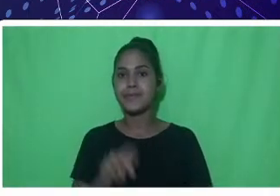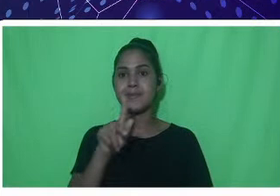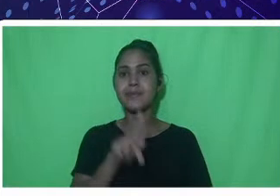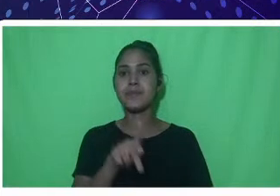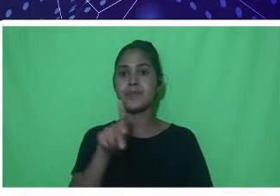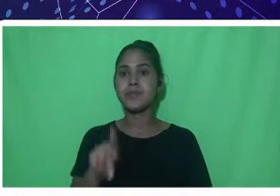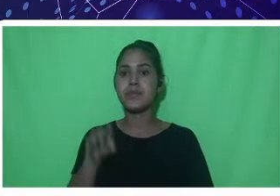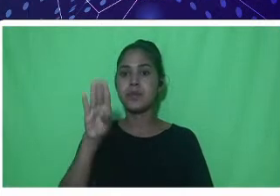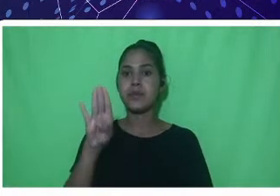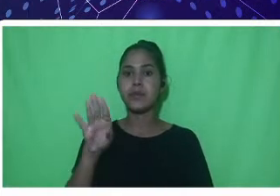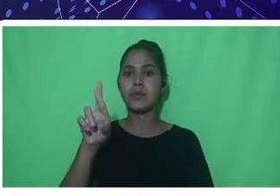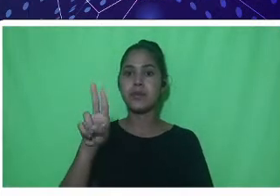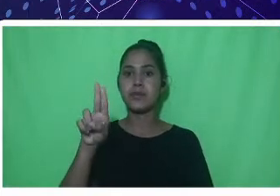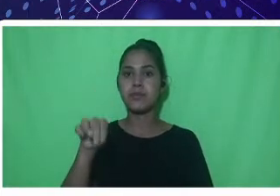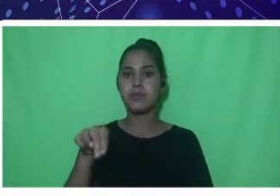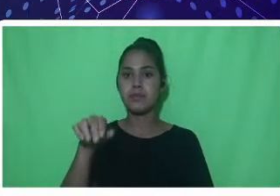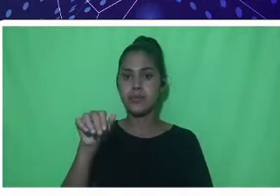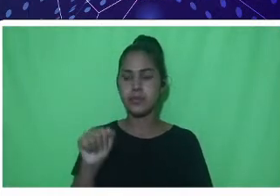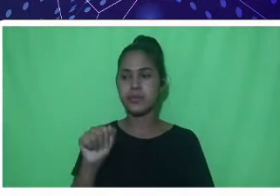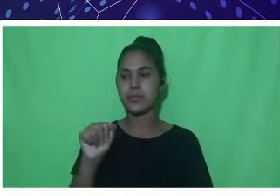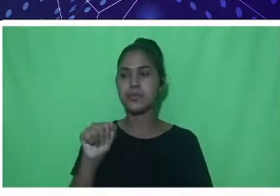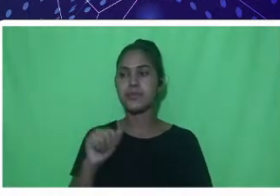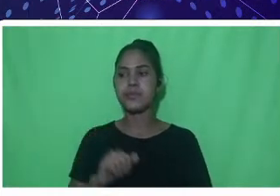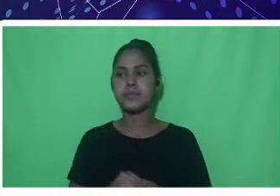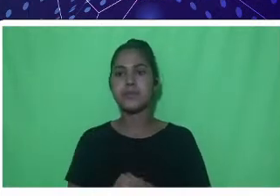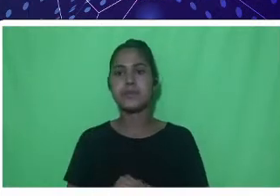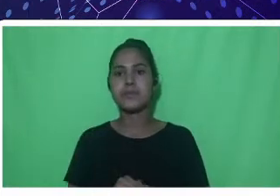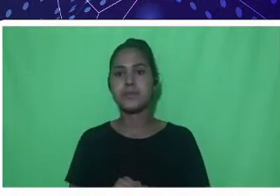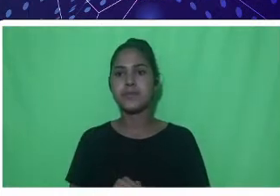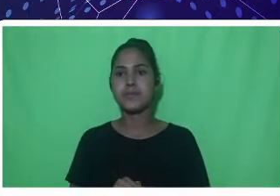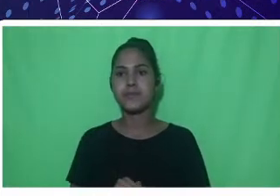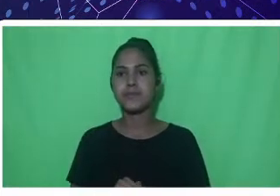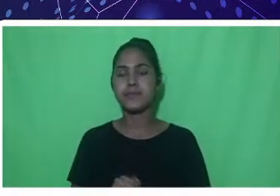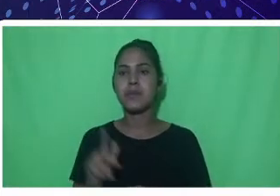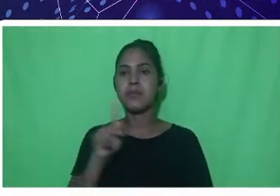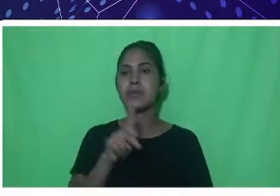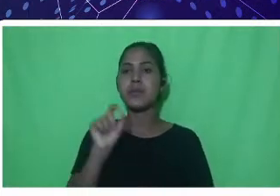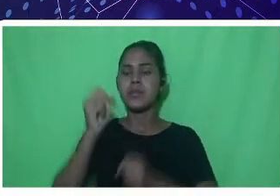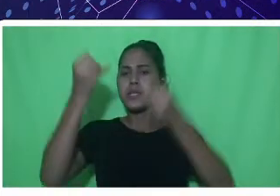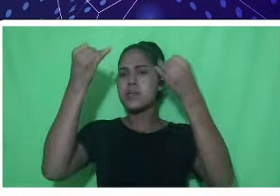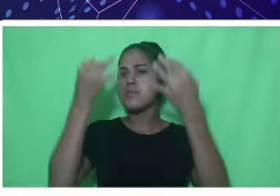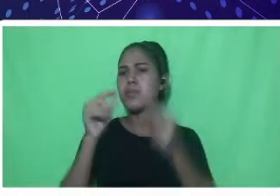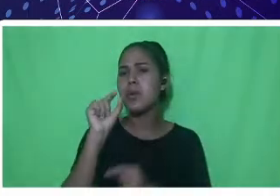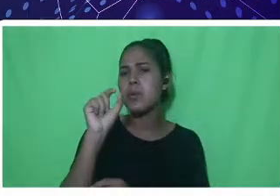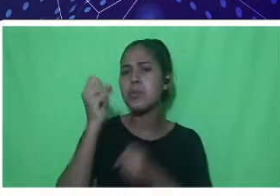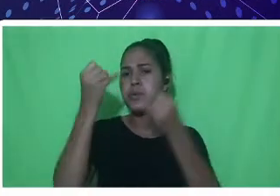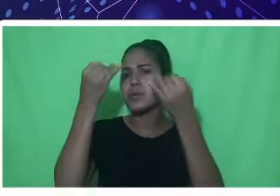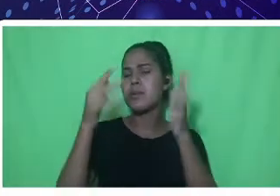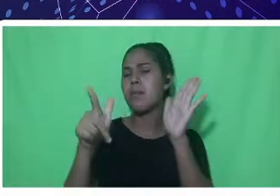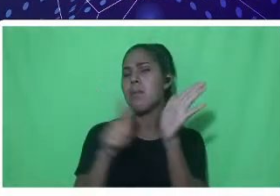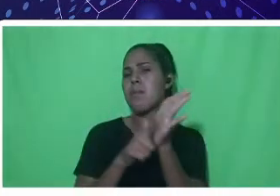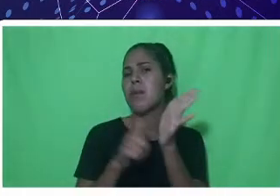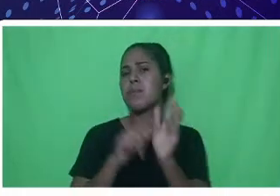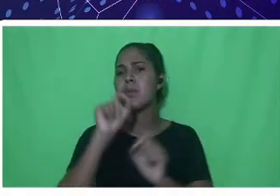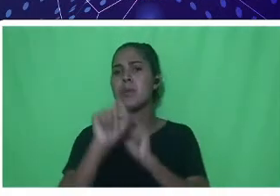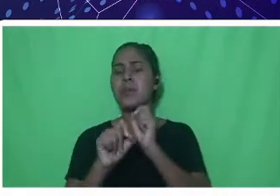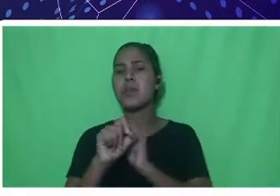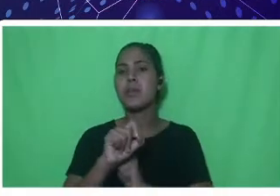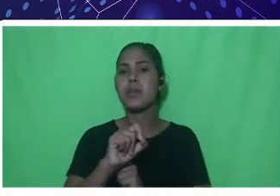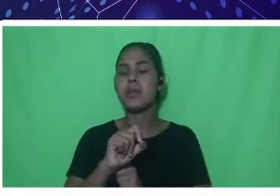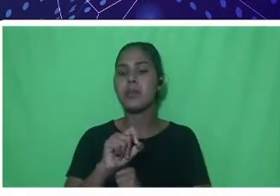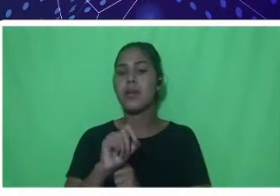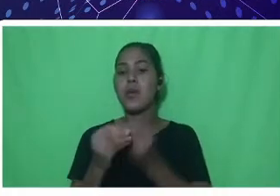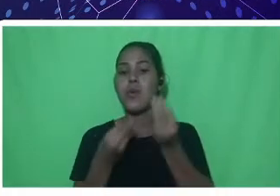no caso aqui vai falar um pouco sobre o papel da zootecnia com o estado de Rondônia,